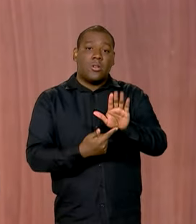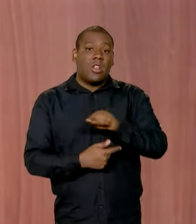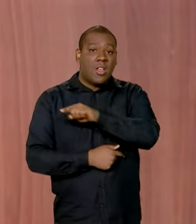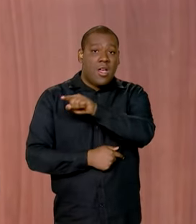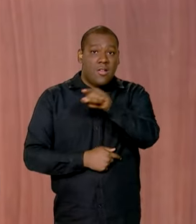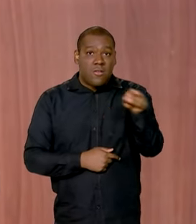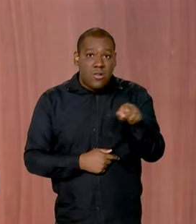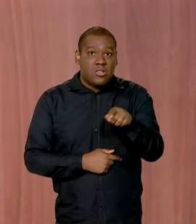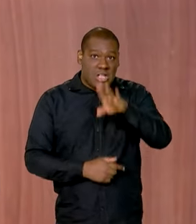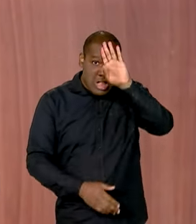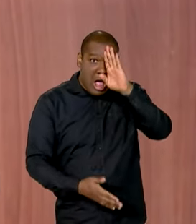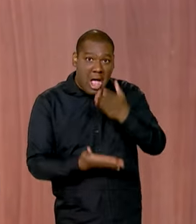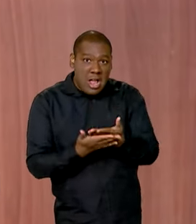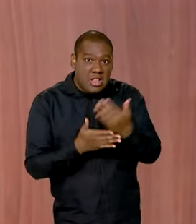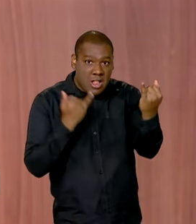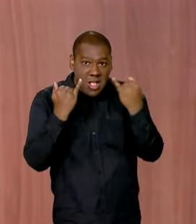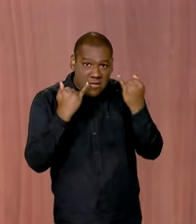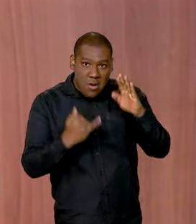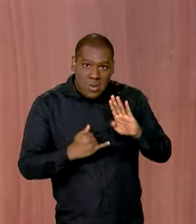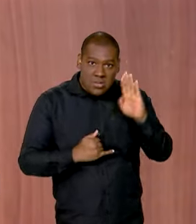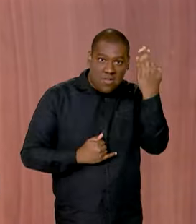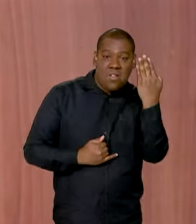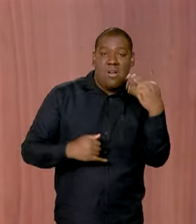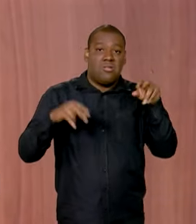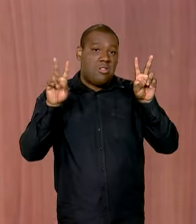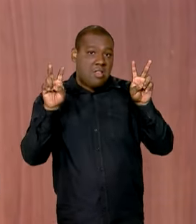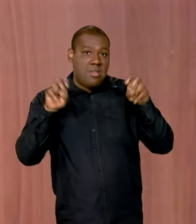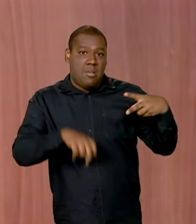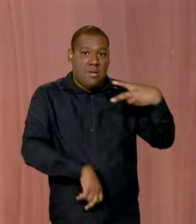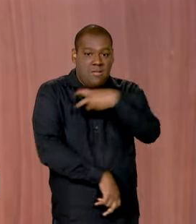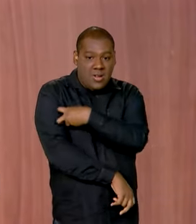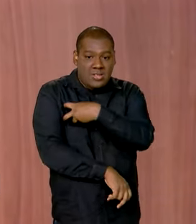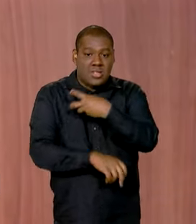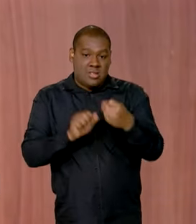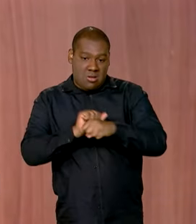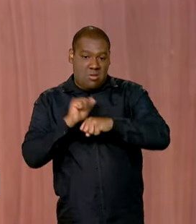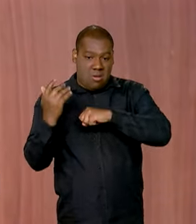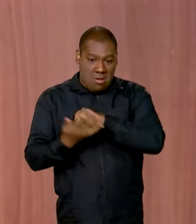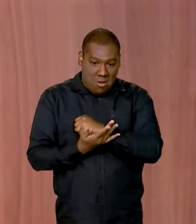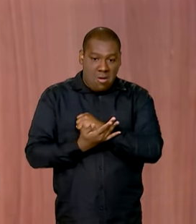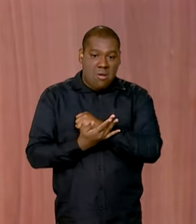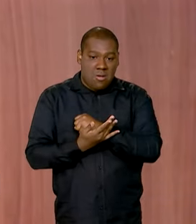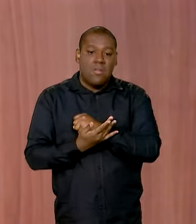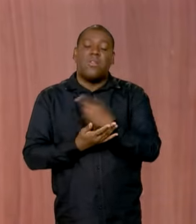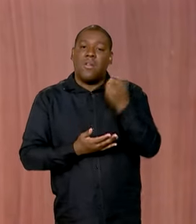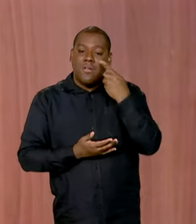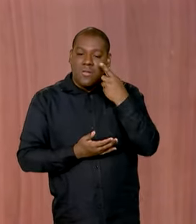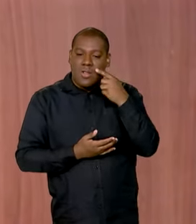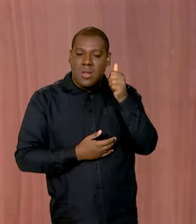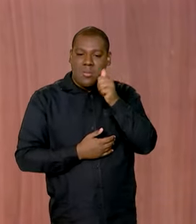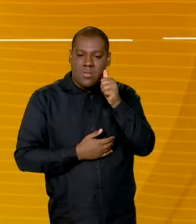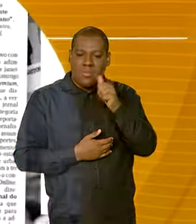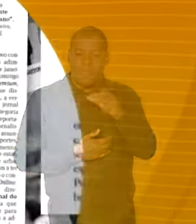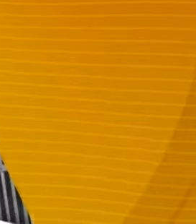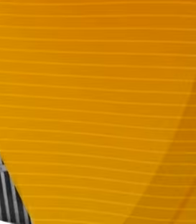notícias falsas relacionadas à vacinação contra a Covid-19. Veja na reportagem de Carolina Lima.